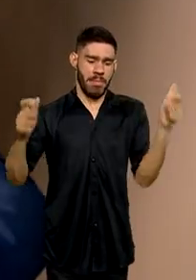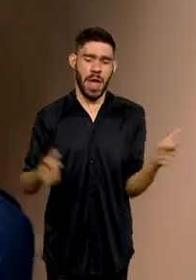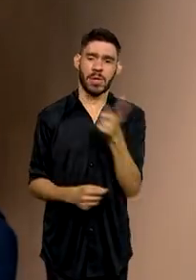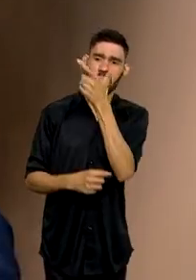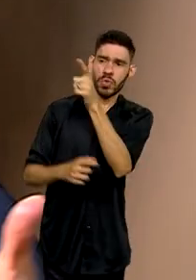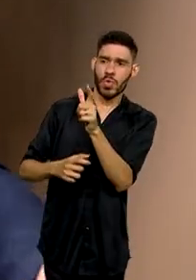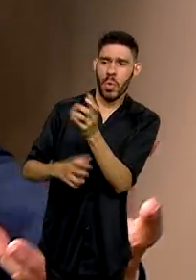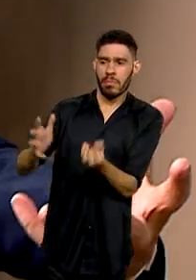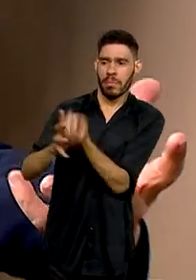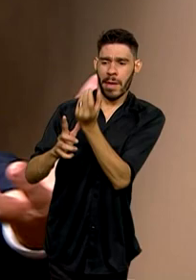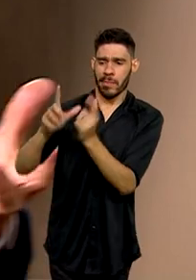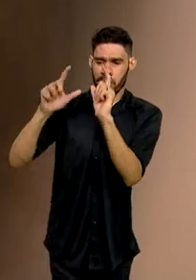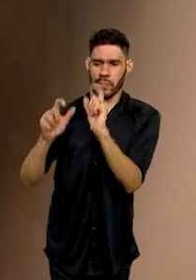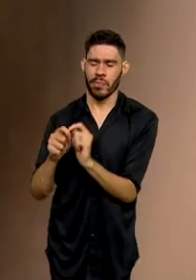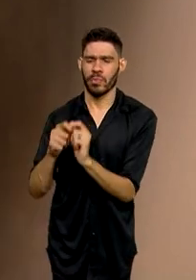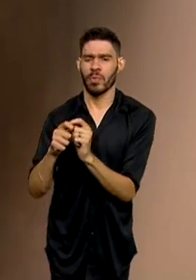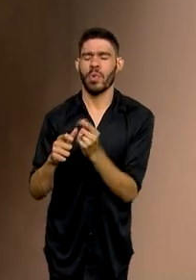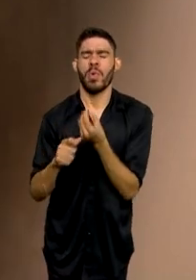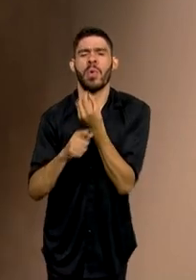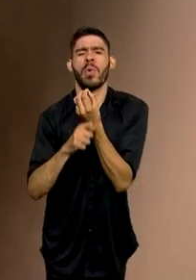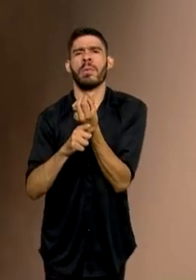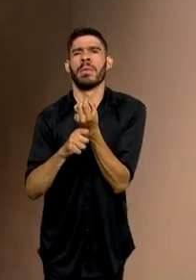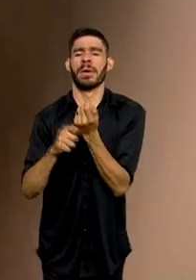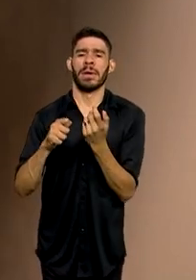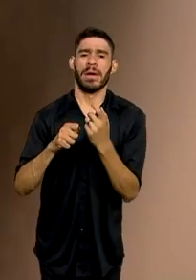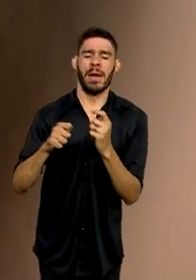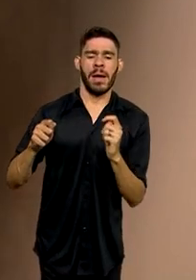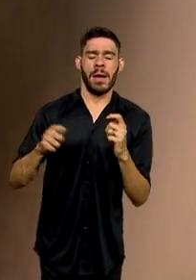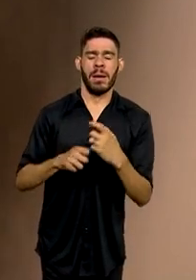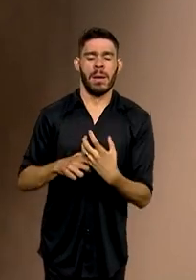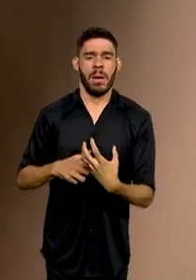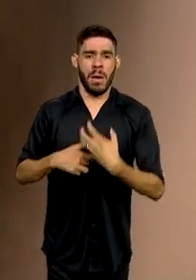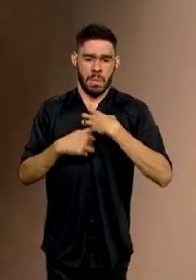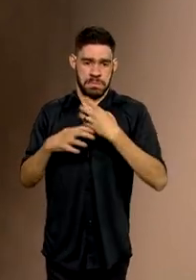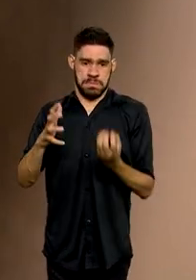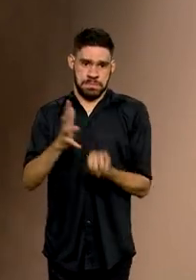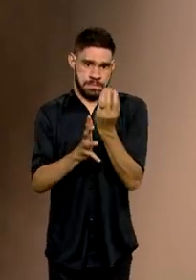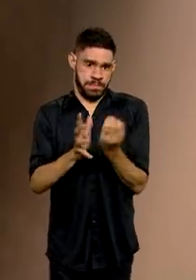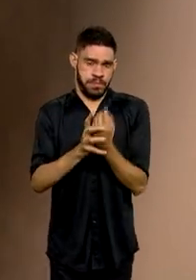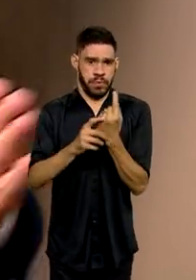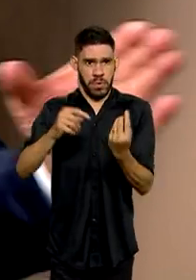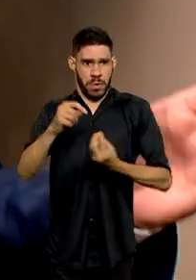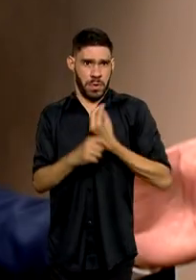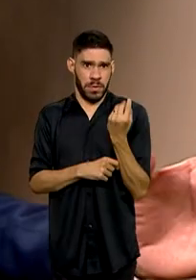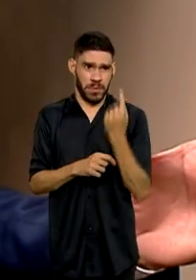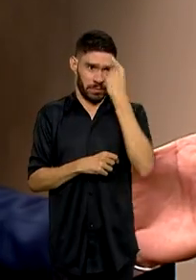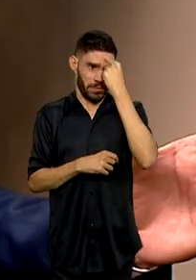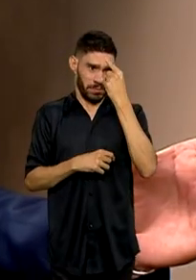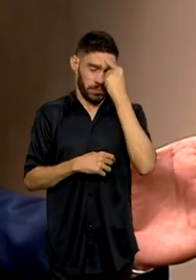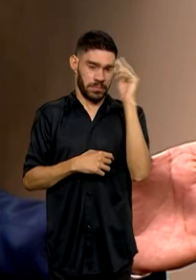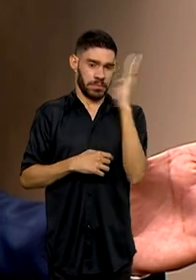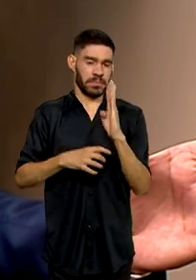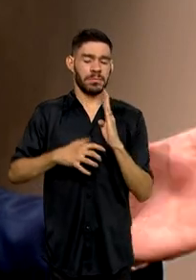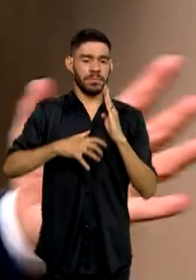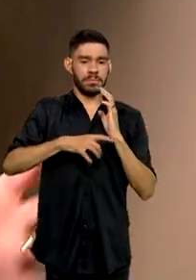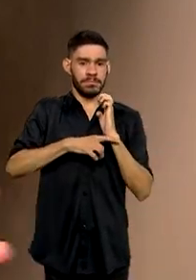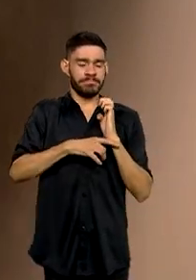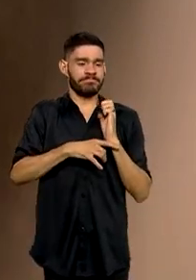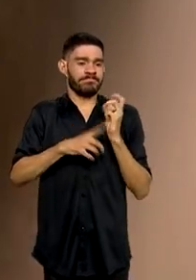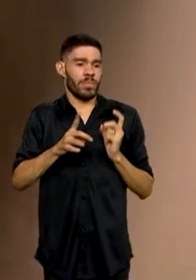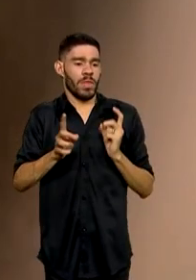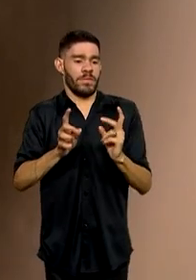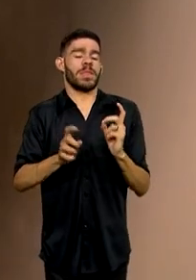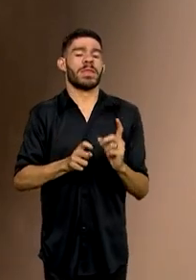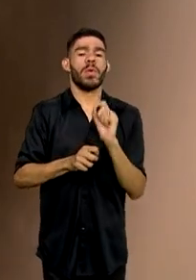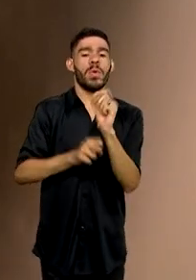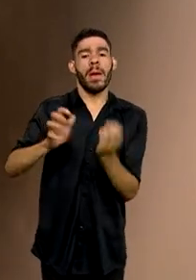menos. Então, como trabalhar as condições de produzir pensando? O que o Brasil vai exportar? O que o